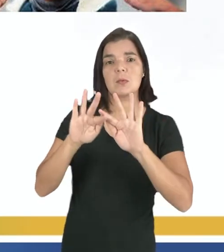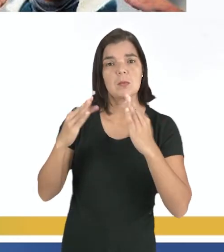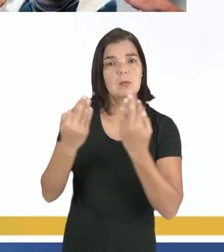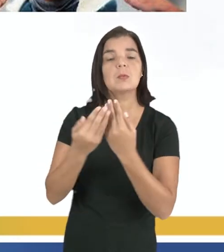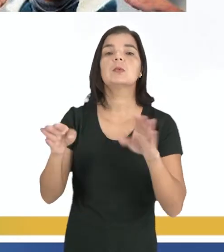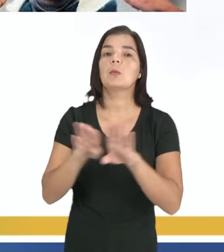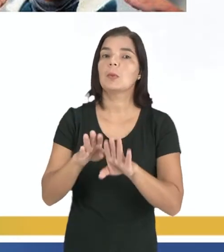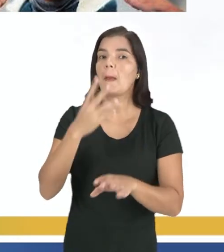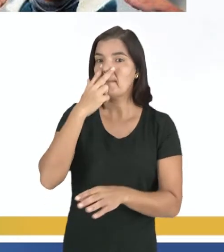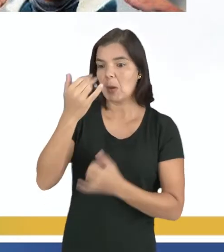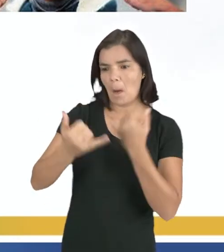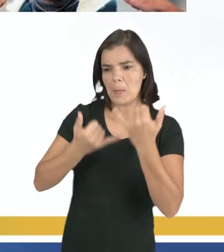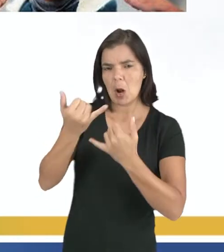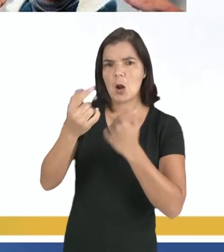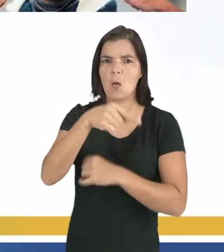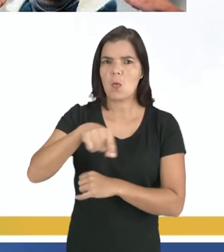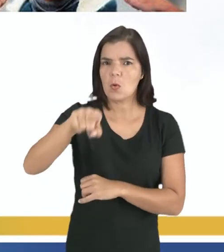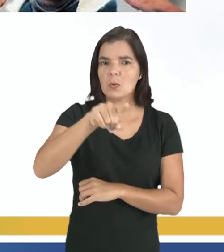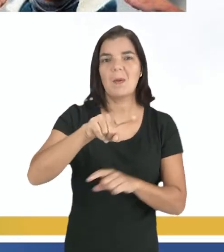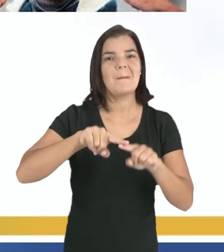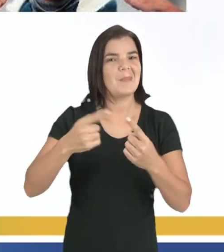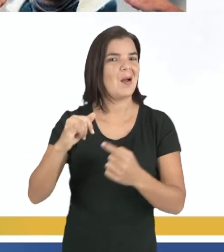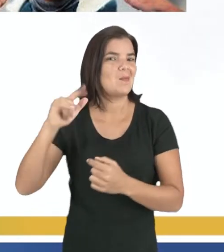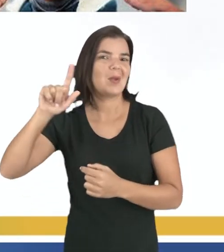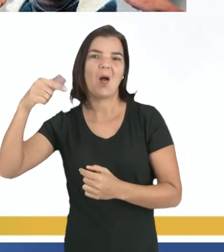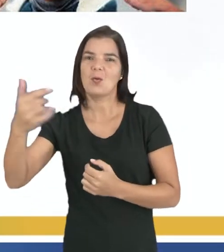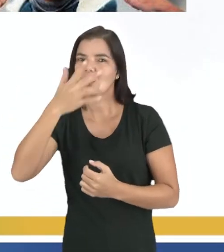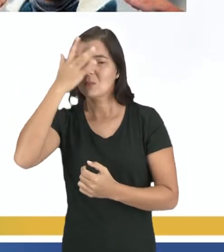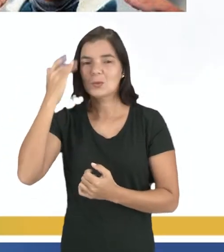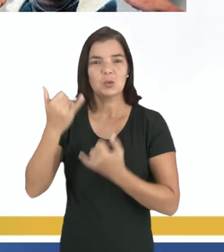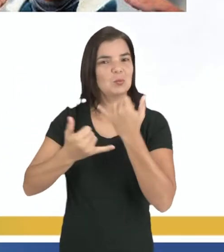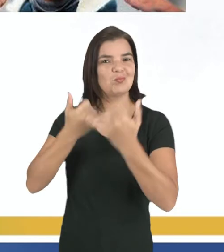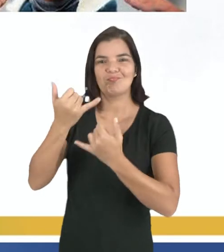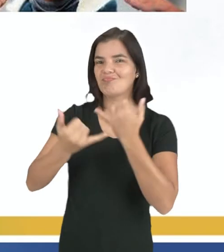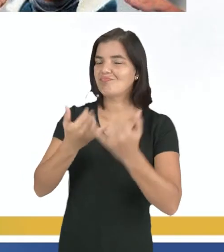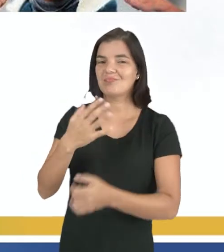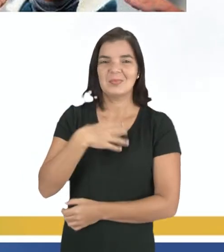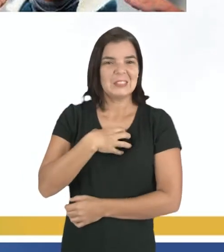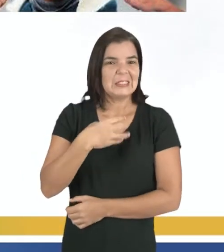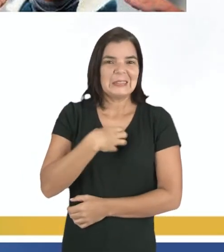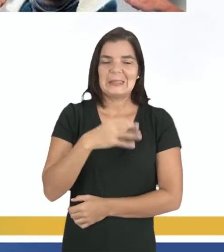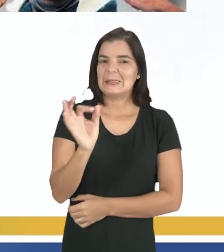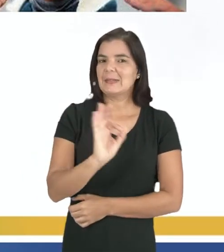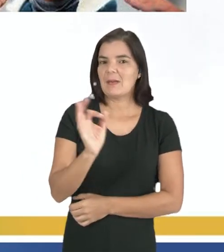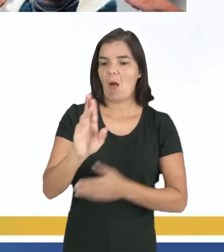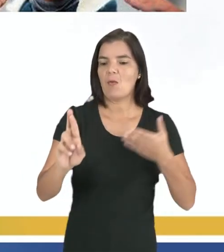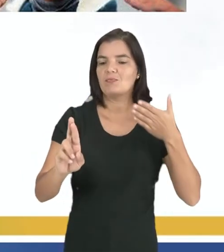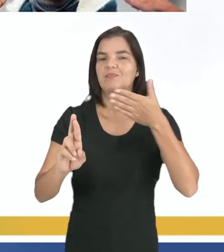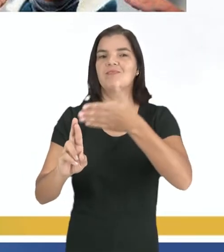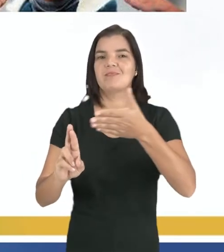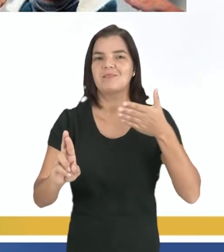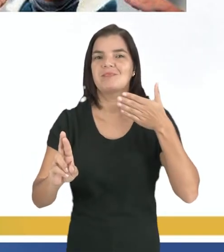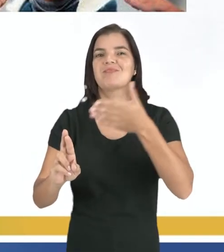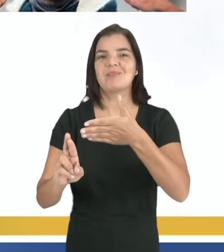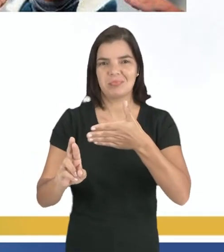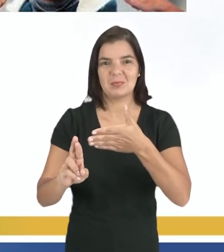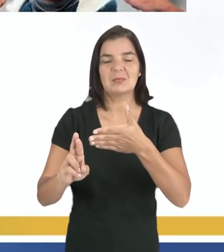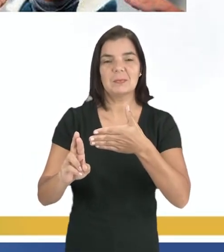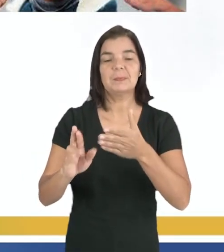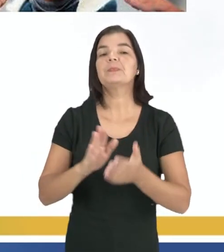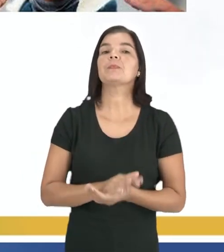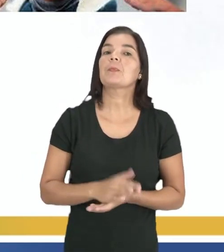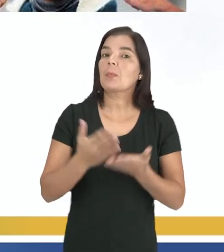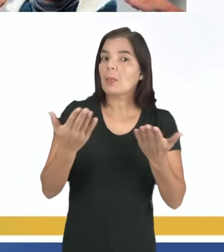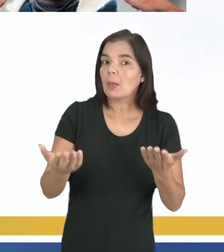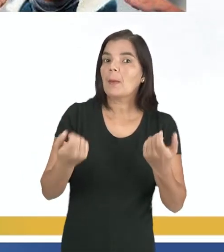Aquilo que é brincadeira para vocês, pode não ser brincadeira para aquele indivíduo que está sendo o foco da agressão.